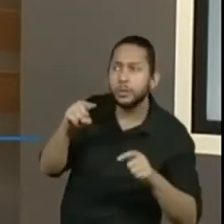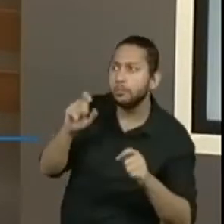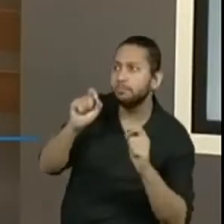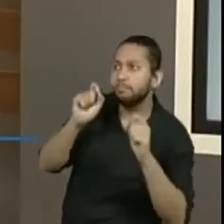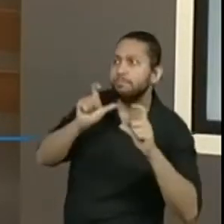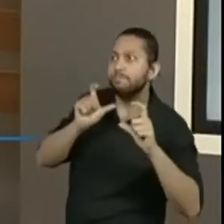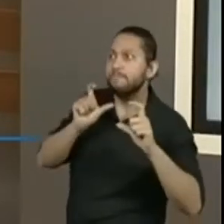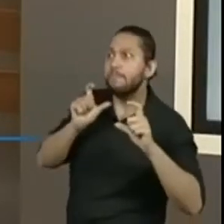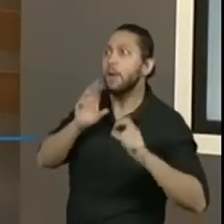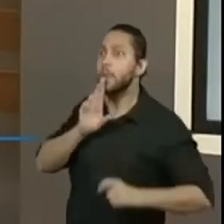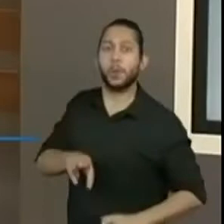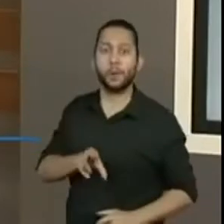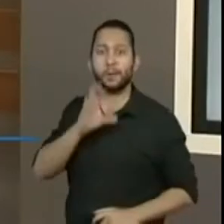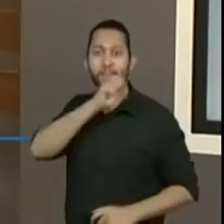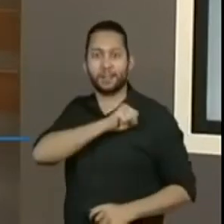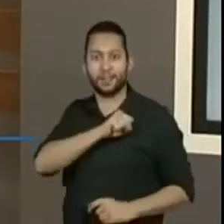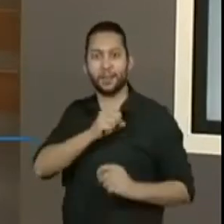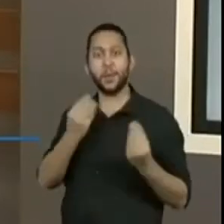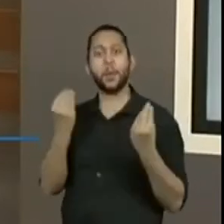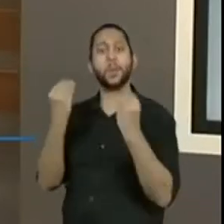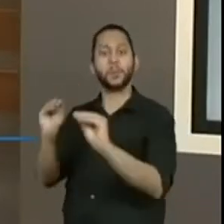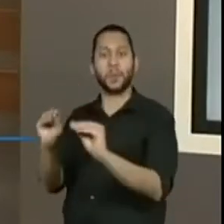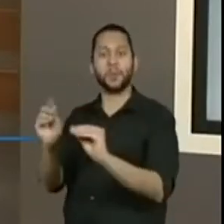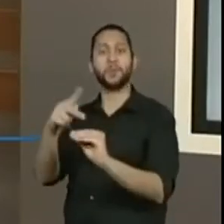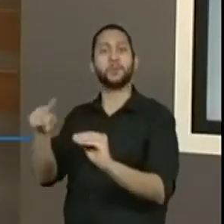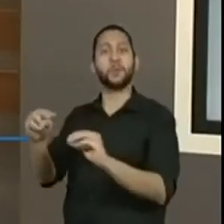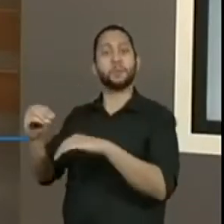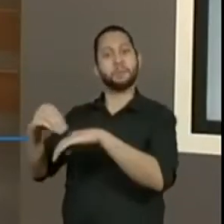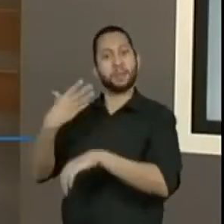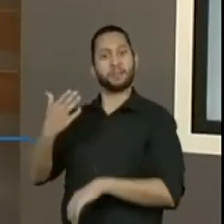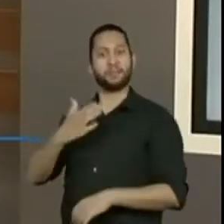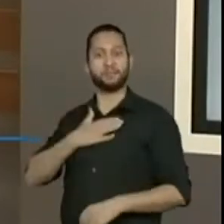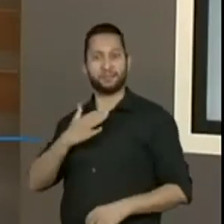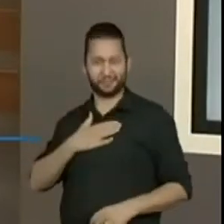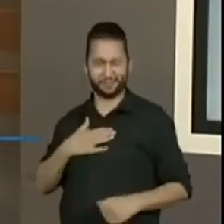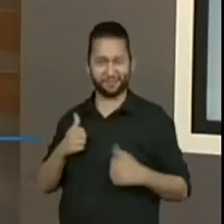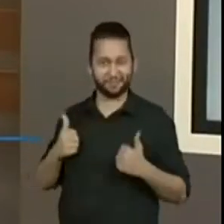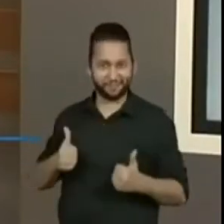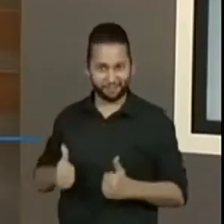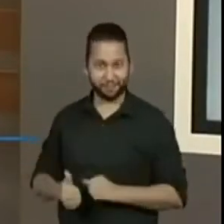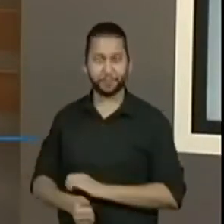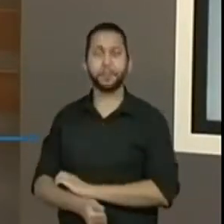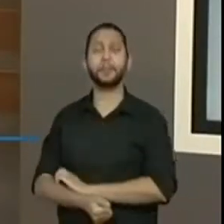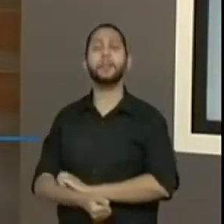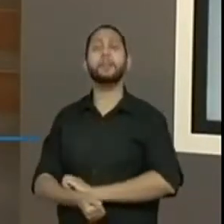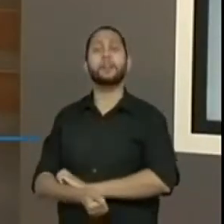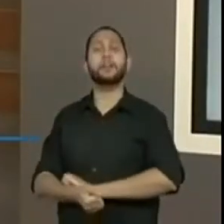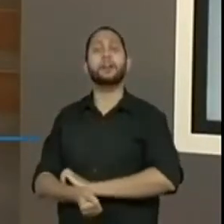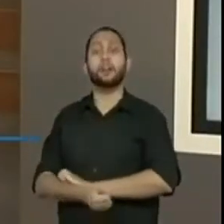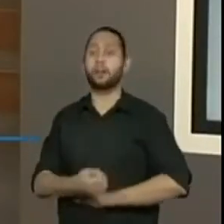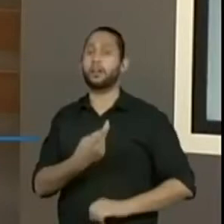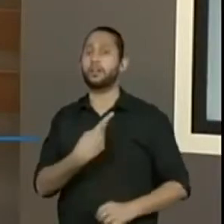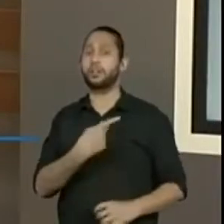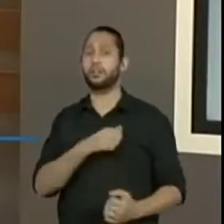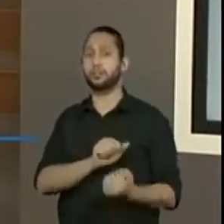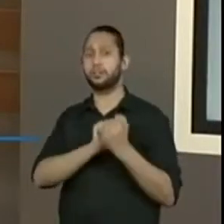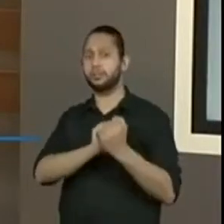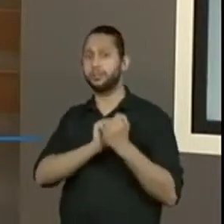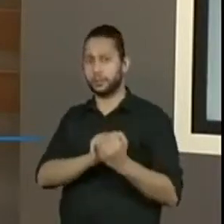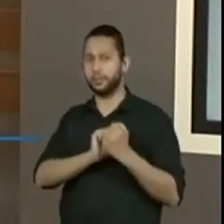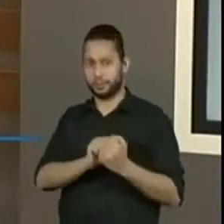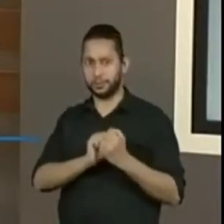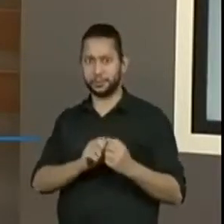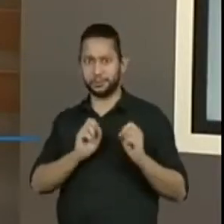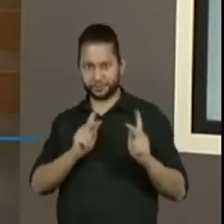certo? E aí ele coloca o nome aqui e eu já aproveito e falo, certo? Então, participação, parceria, eu e você,